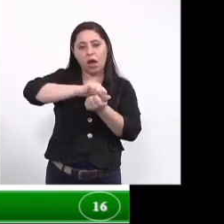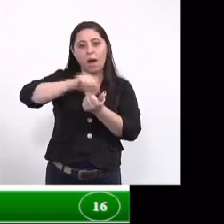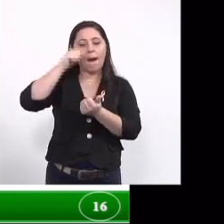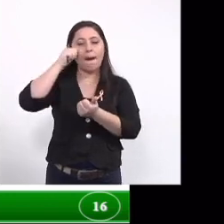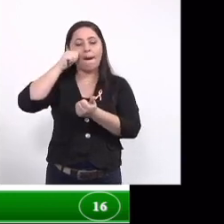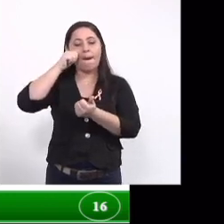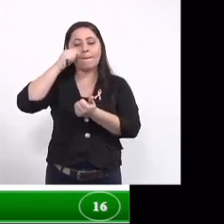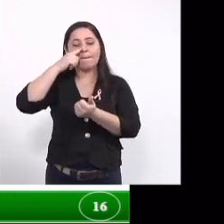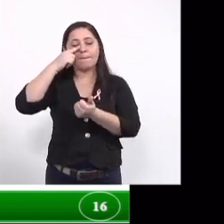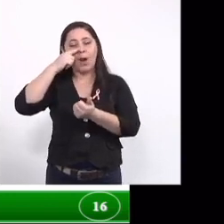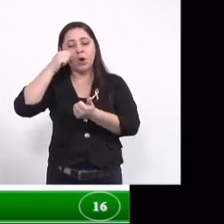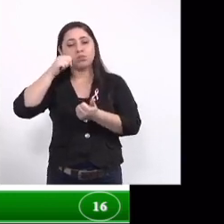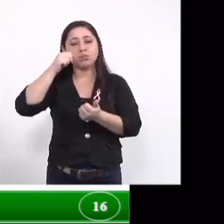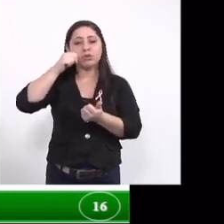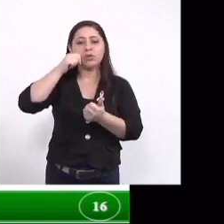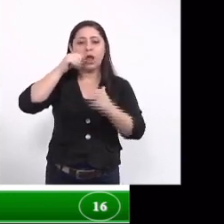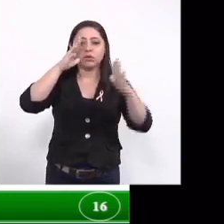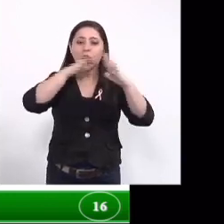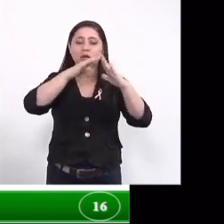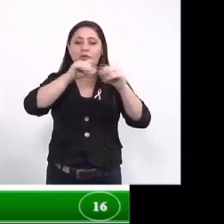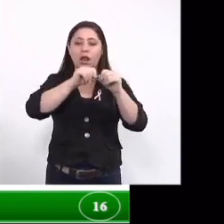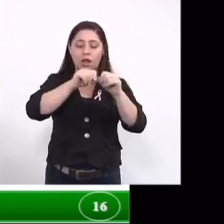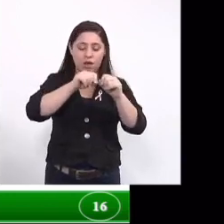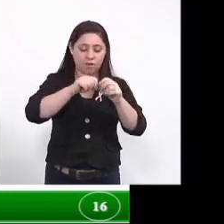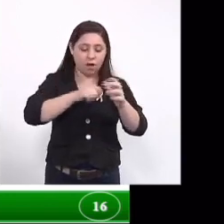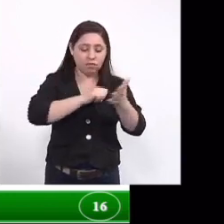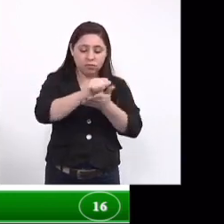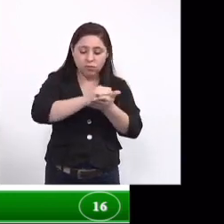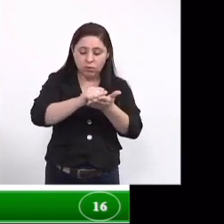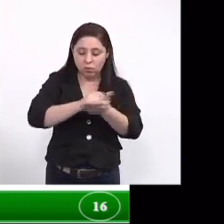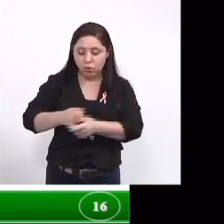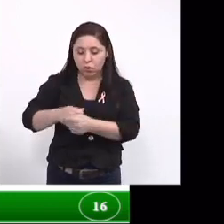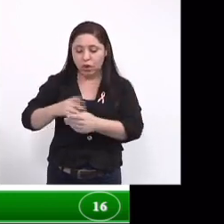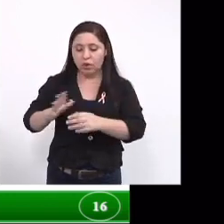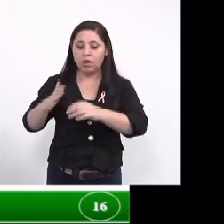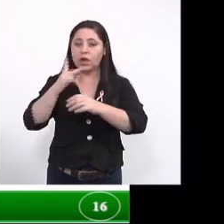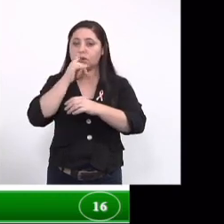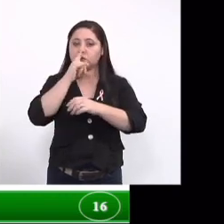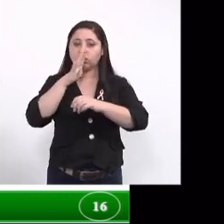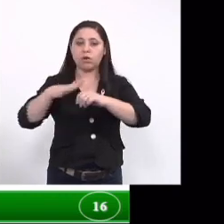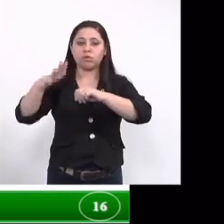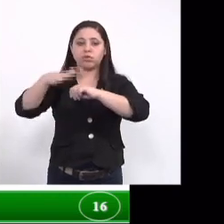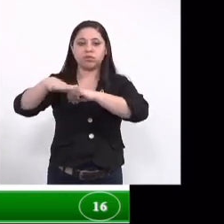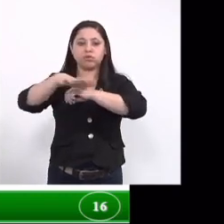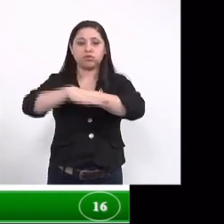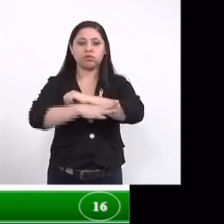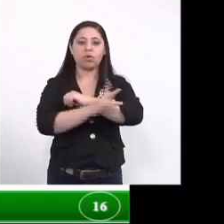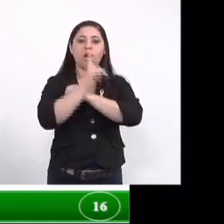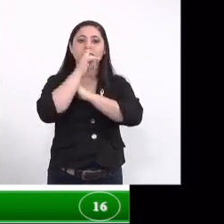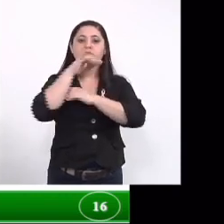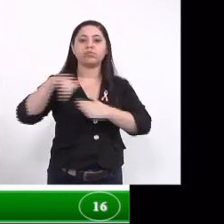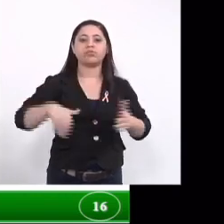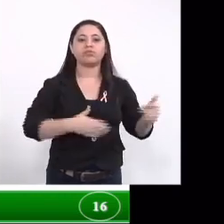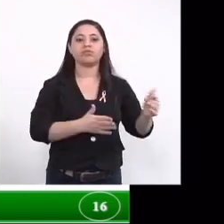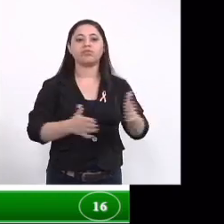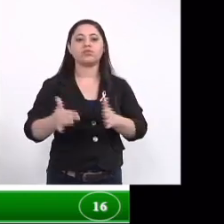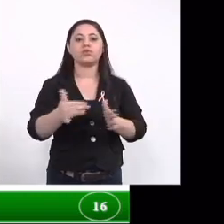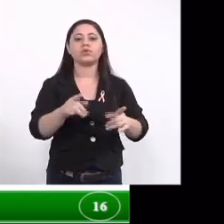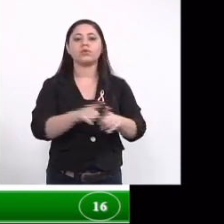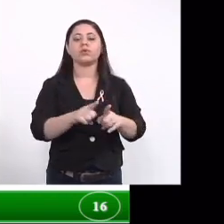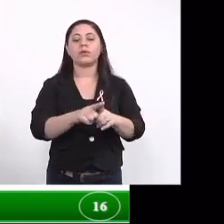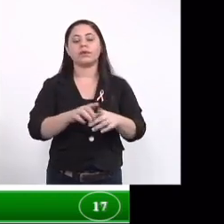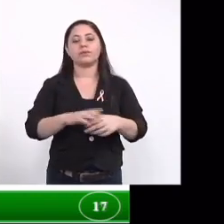utilizar isso vai parar tanto em poças em águas residuais e que o fim dele certamente será os córregos e os manaciais